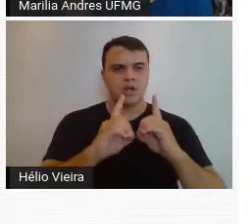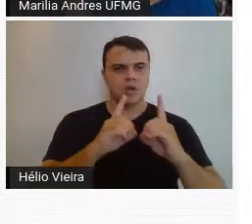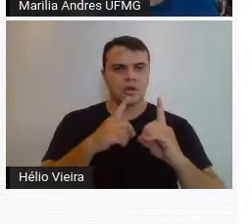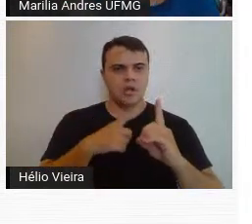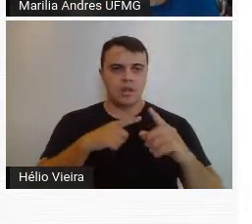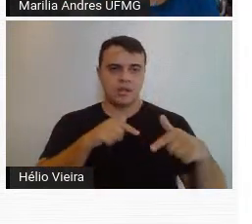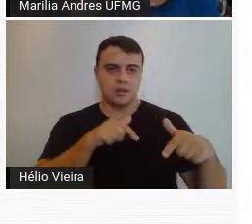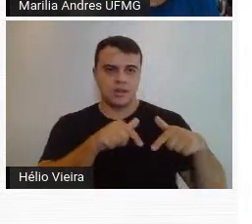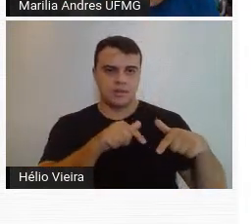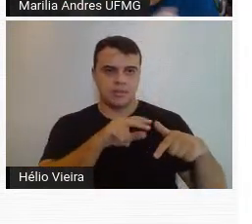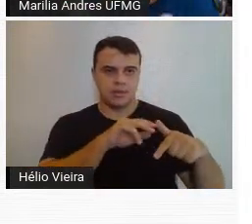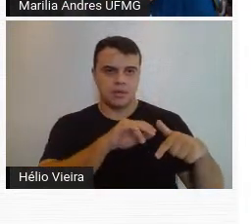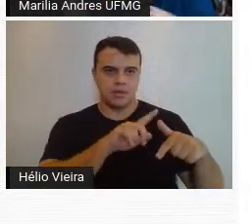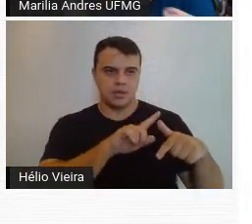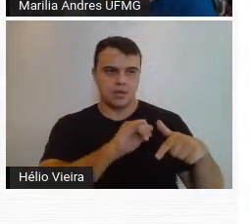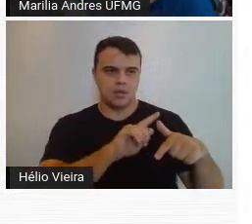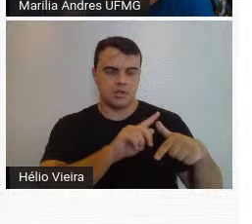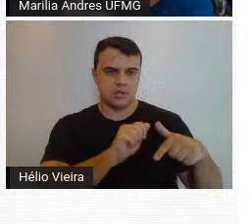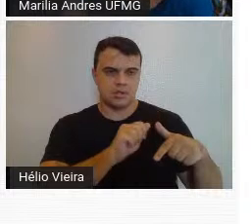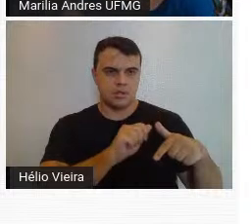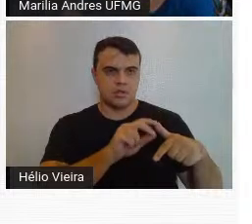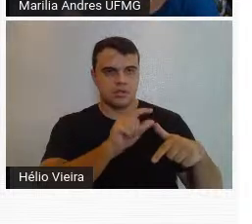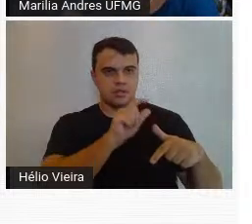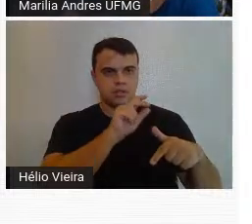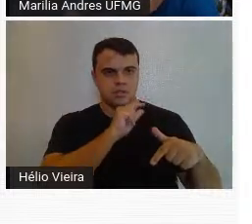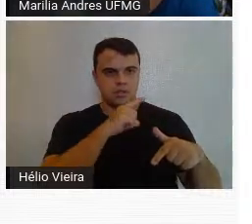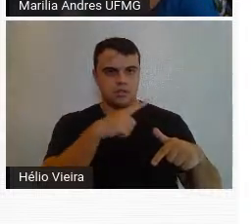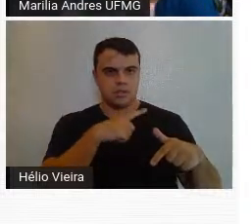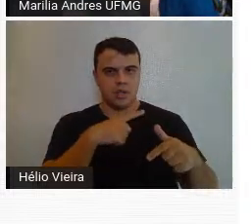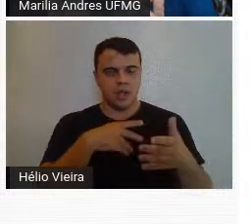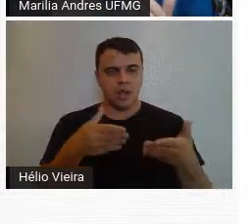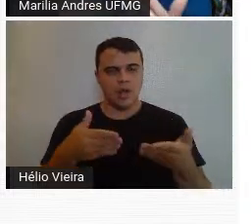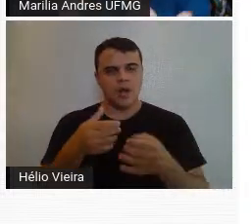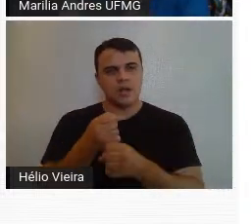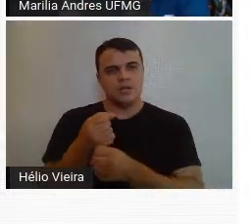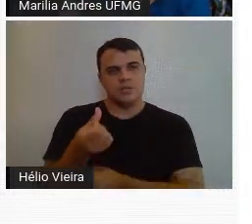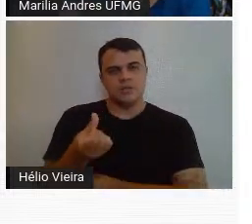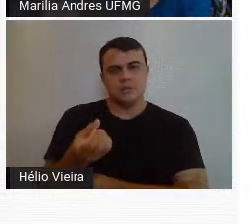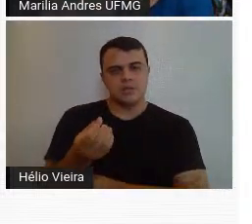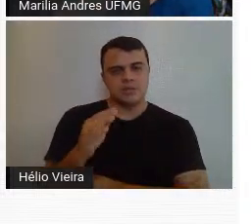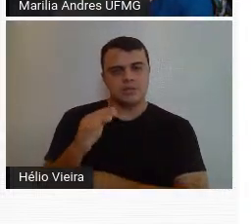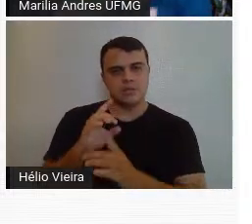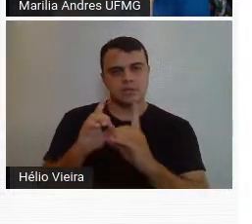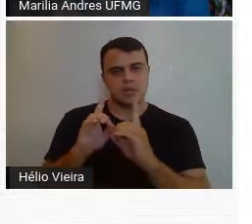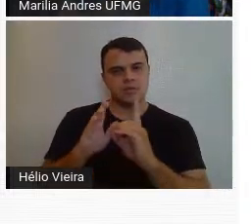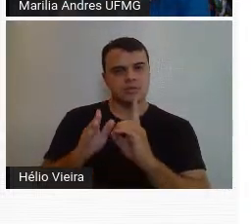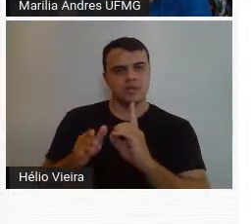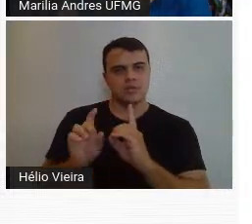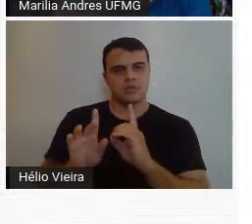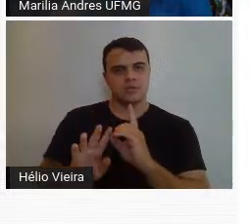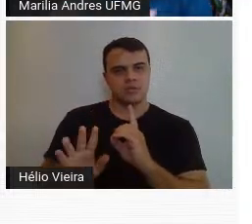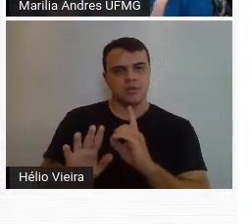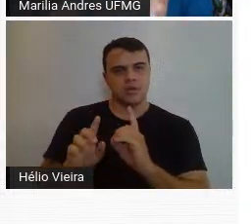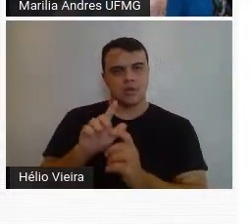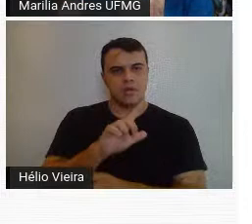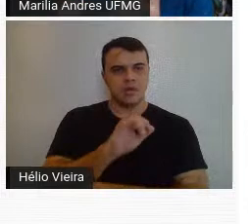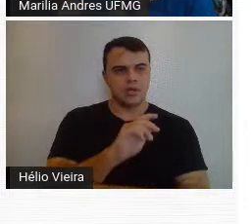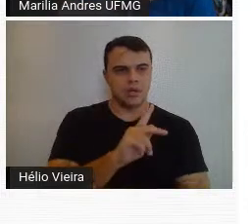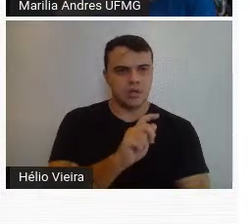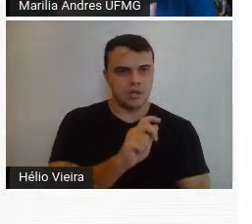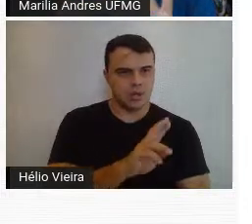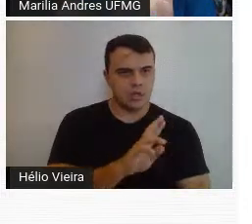trabalhos de Lígia Clark, nessa época, de 60, o diálogo dela já não era mais com Guignara, com